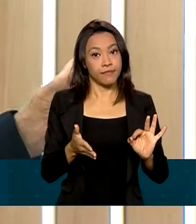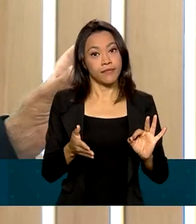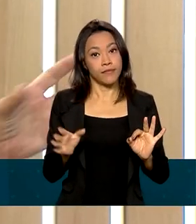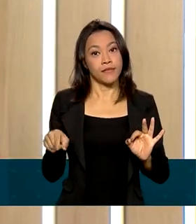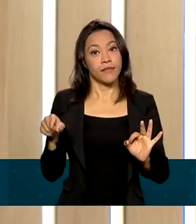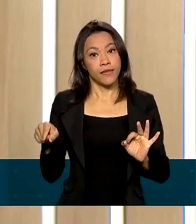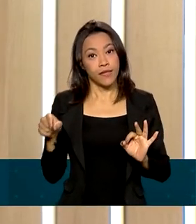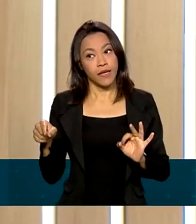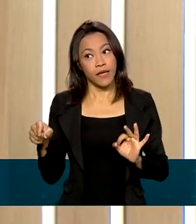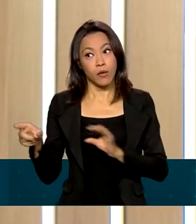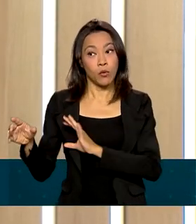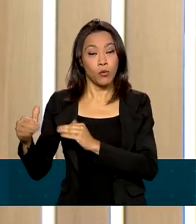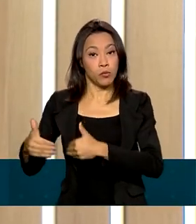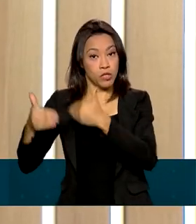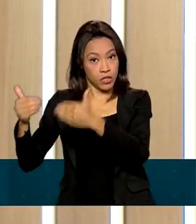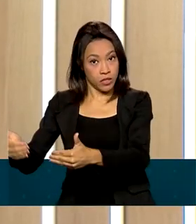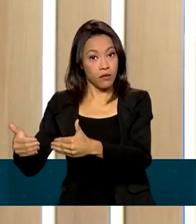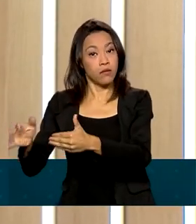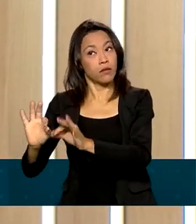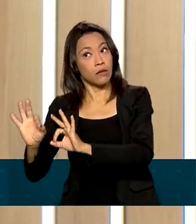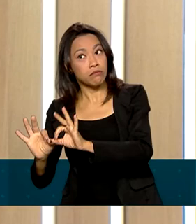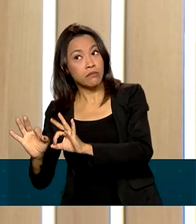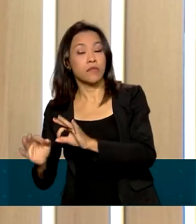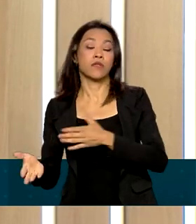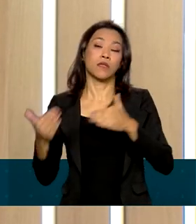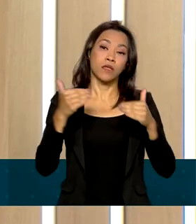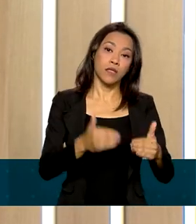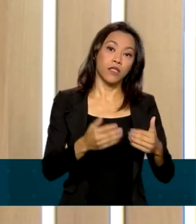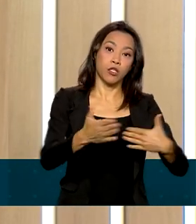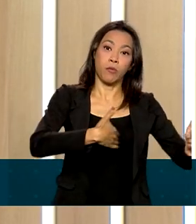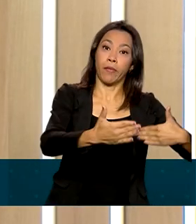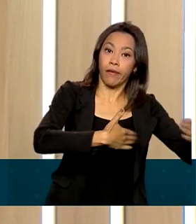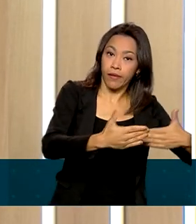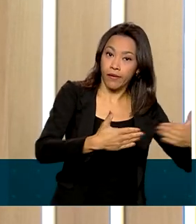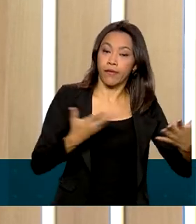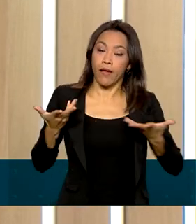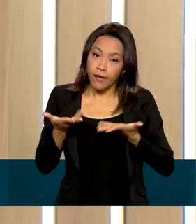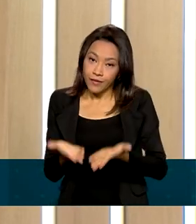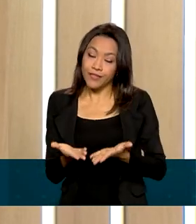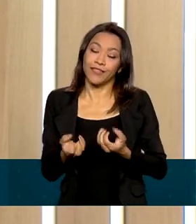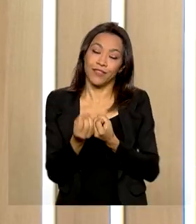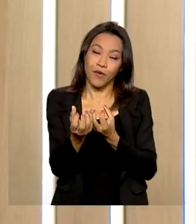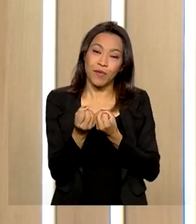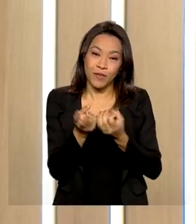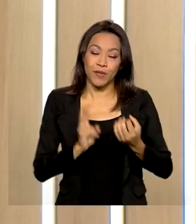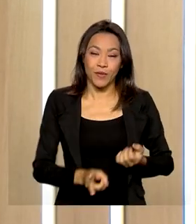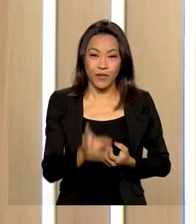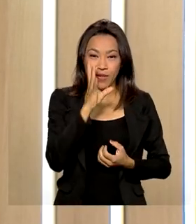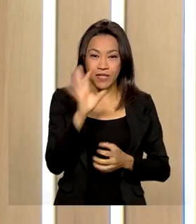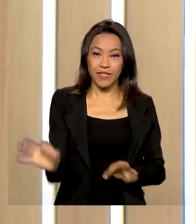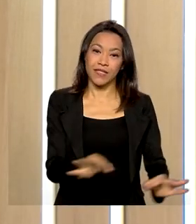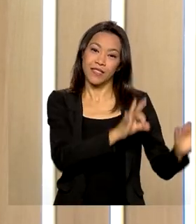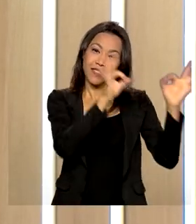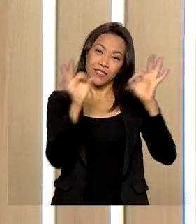entre a expectativa do Ministério da Economia e a expectativa do mercado. Essa é a informação que nós temos para você hoje. Continue conosco e tenha um ótimo dia.